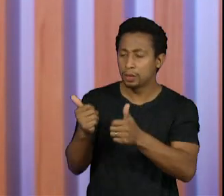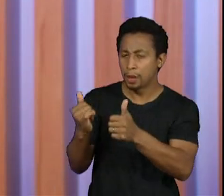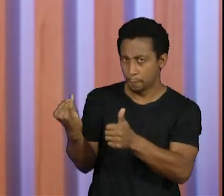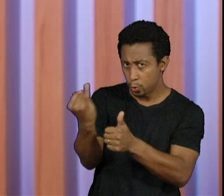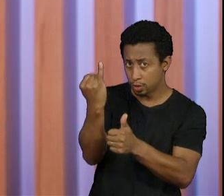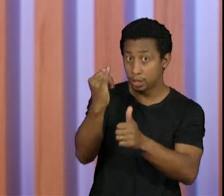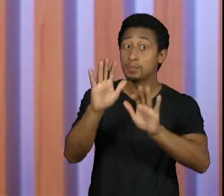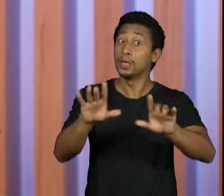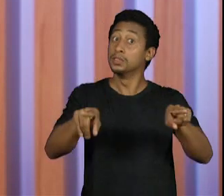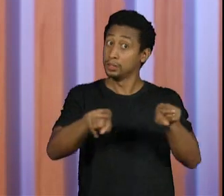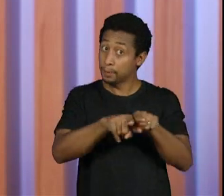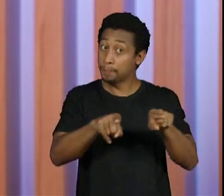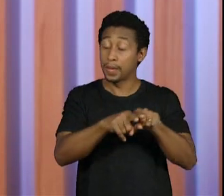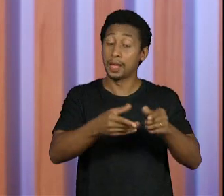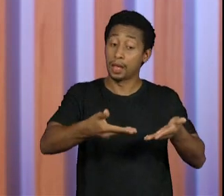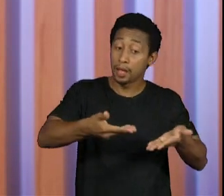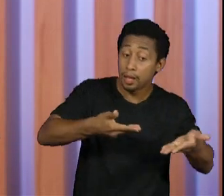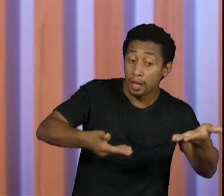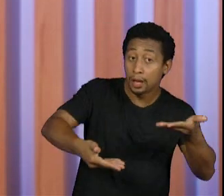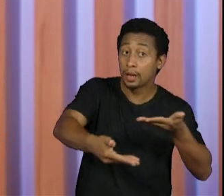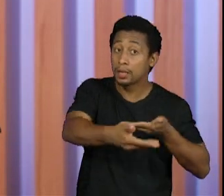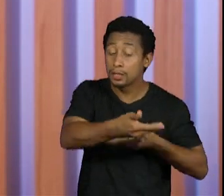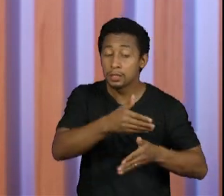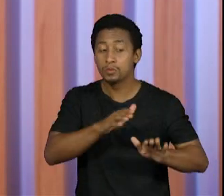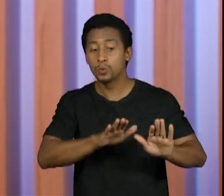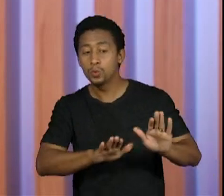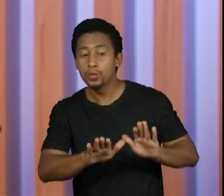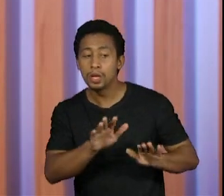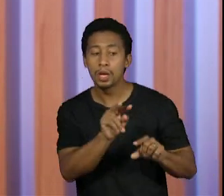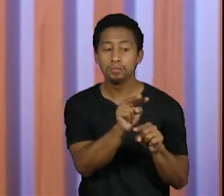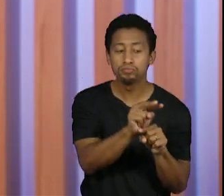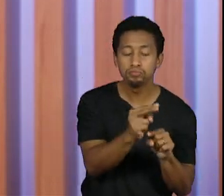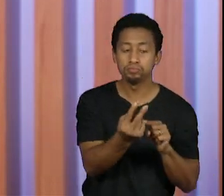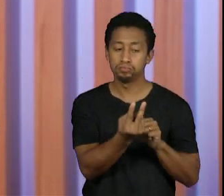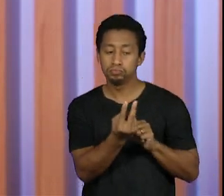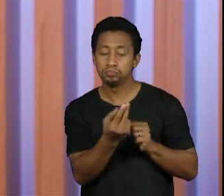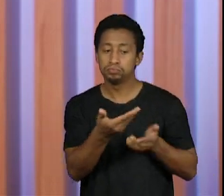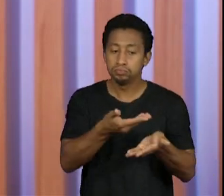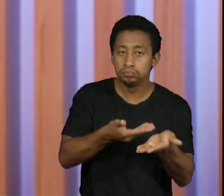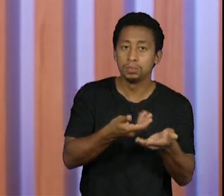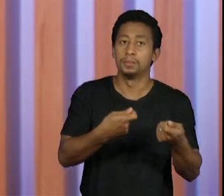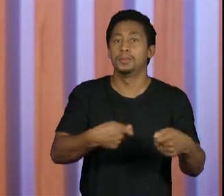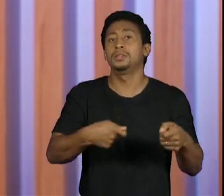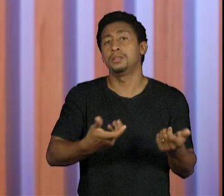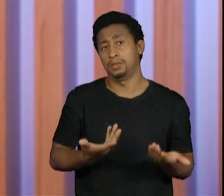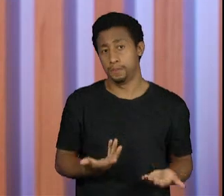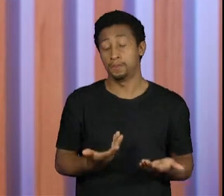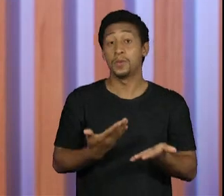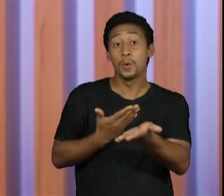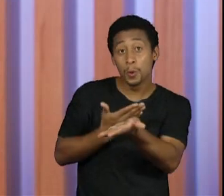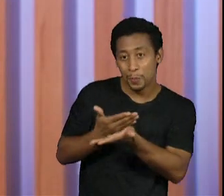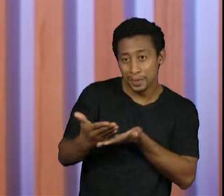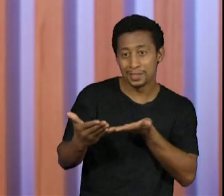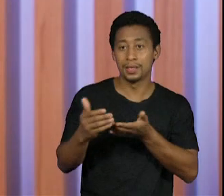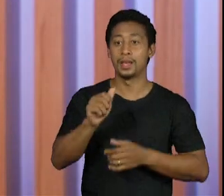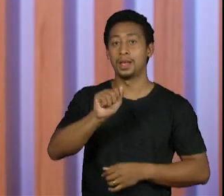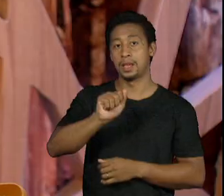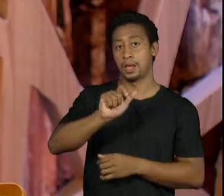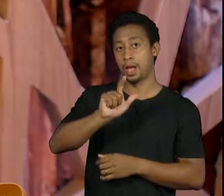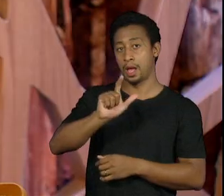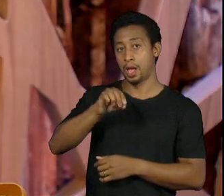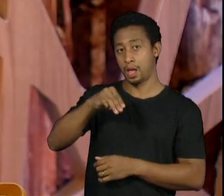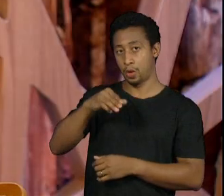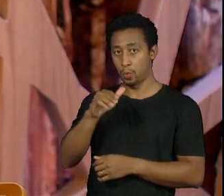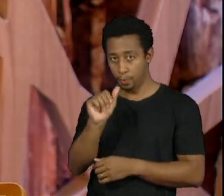cuidadosa com os parceiros com as parceiras é óbvio que eu comecei a Alma Preta sem ninguém me ensinar nada eu